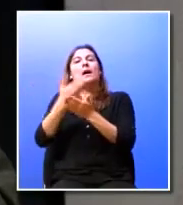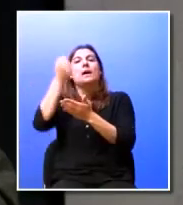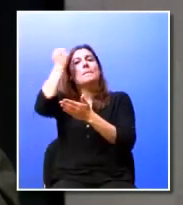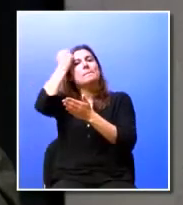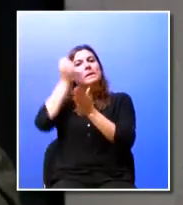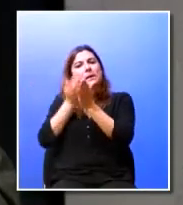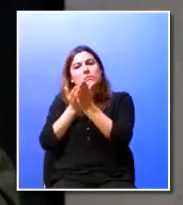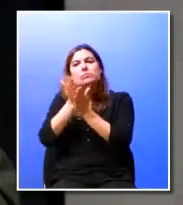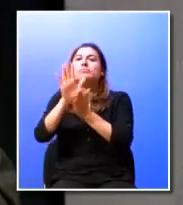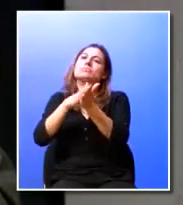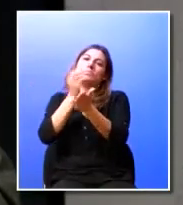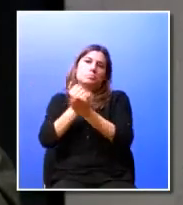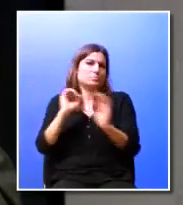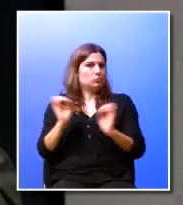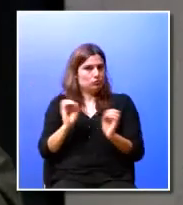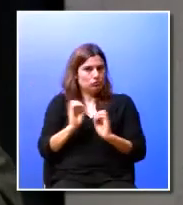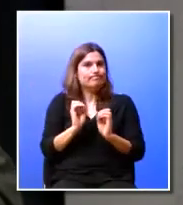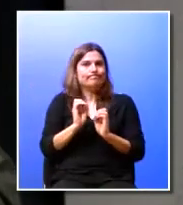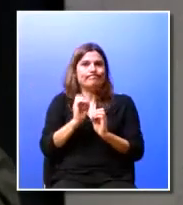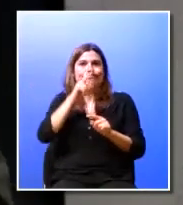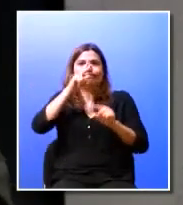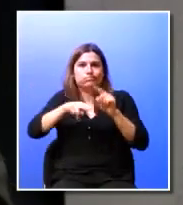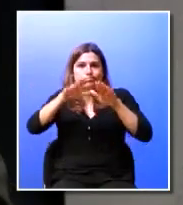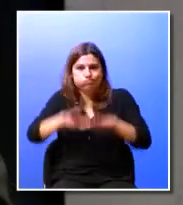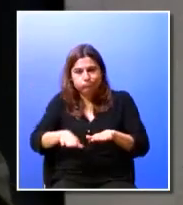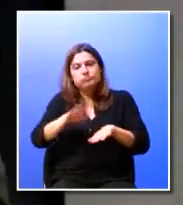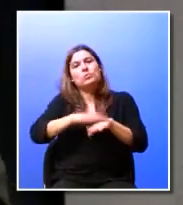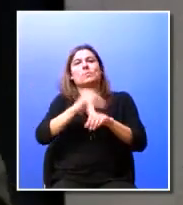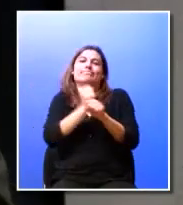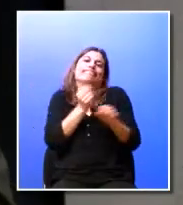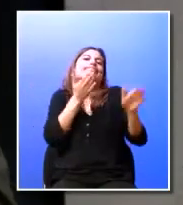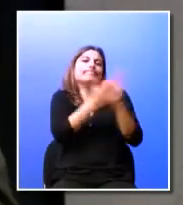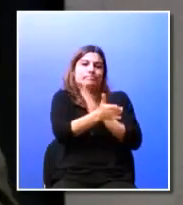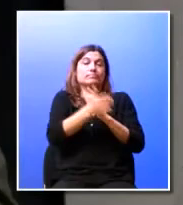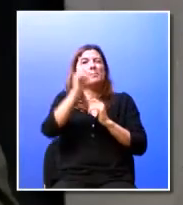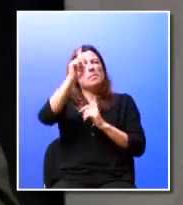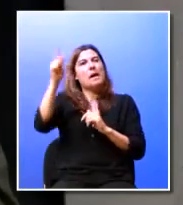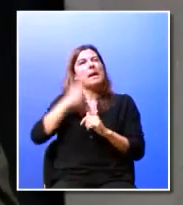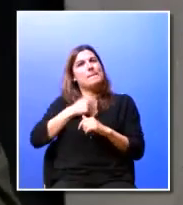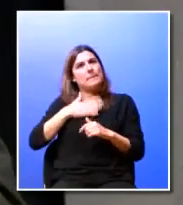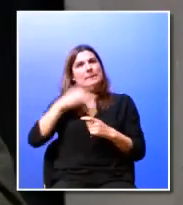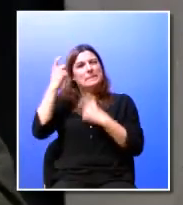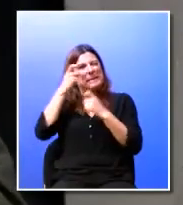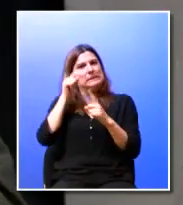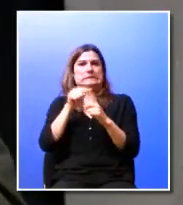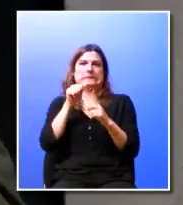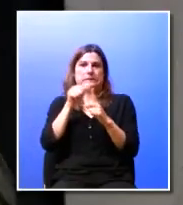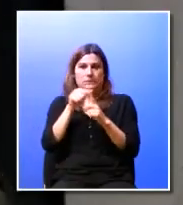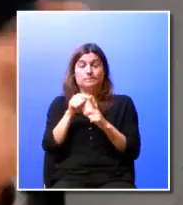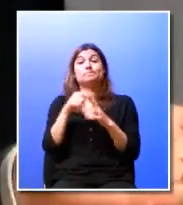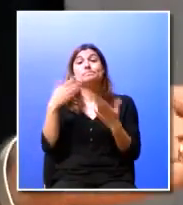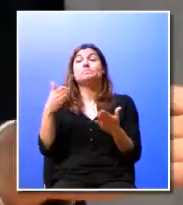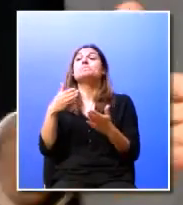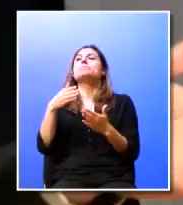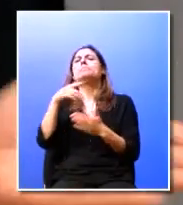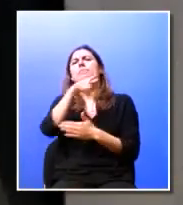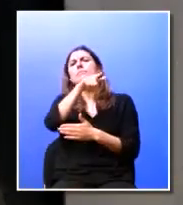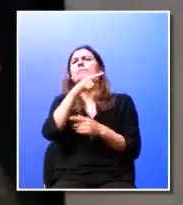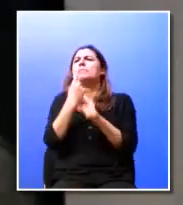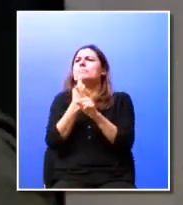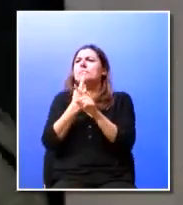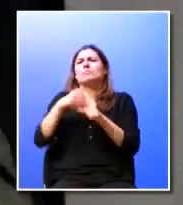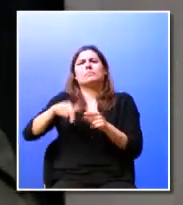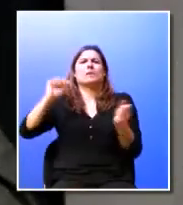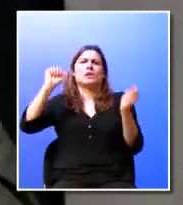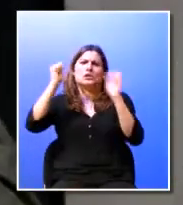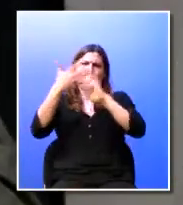processos e a sua formação era uma coisa que as empresas deviam estar muito atentas para além de captarem aquilo que nós vemos e isto acontece nos